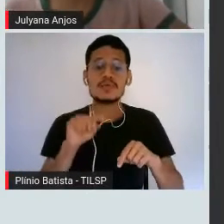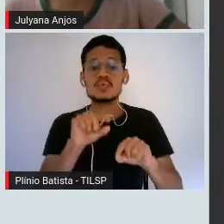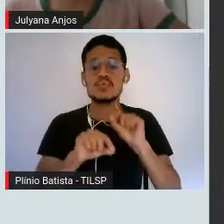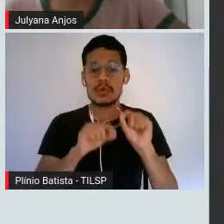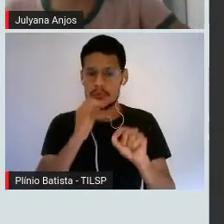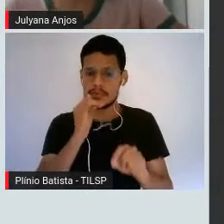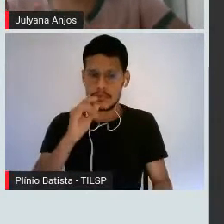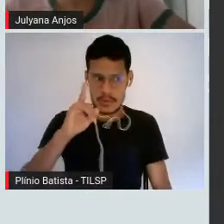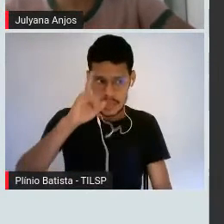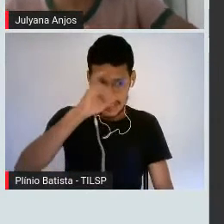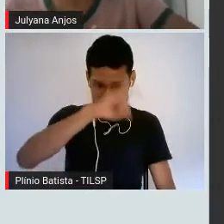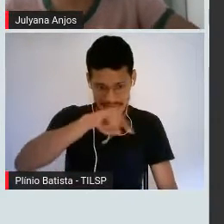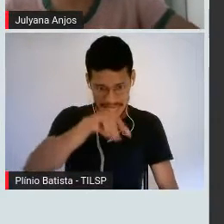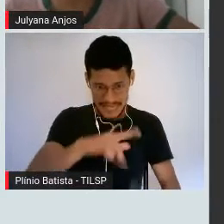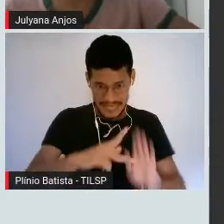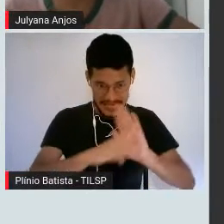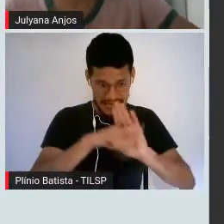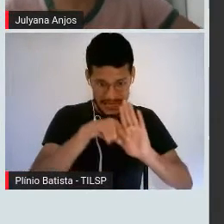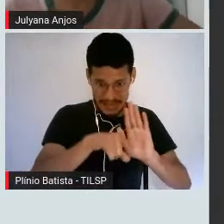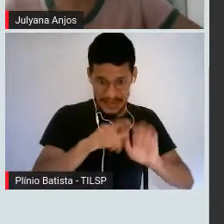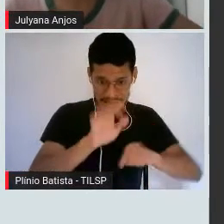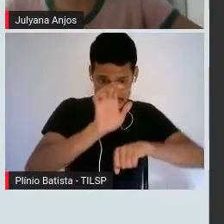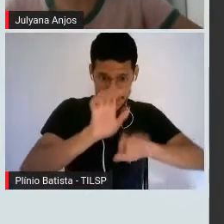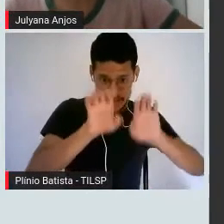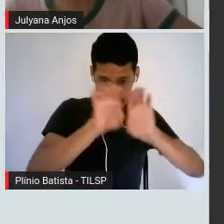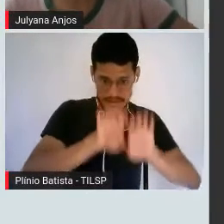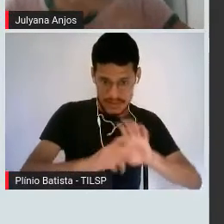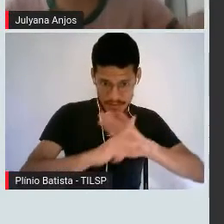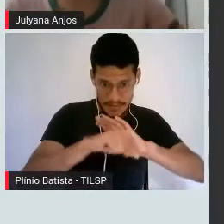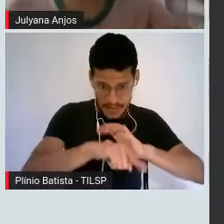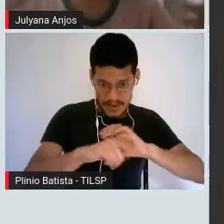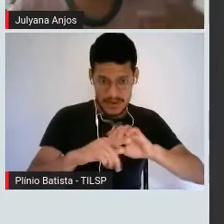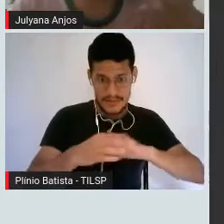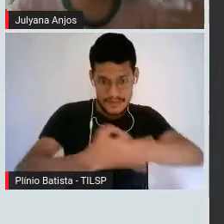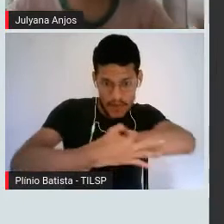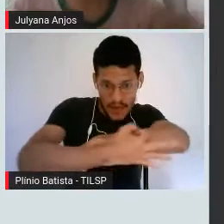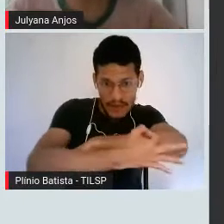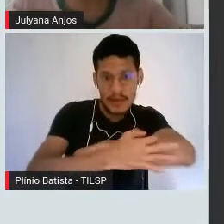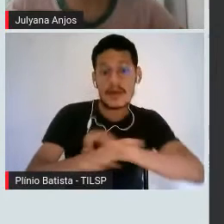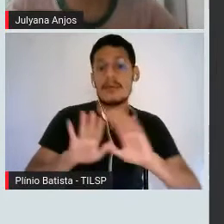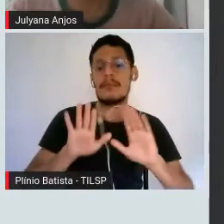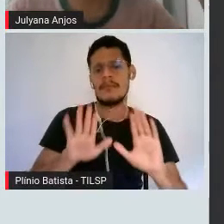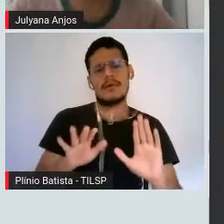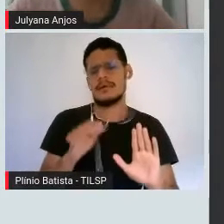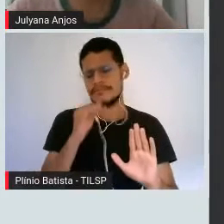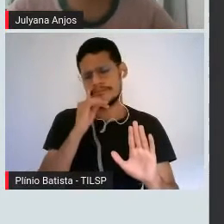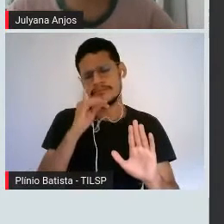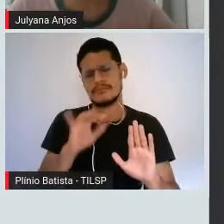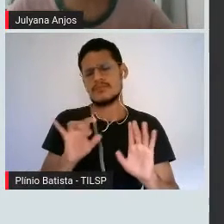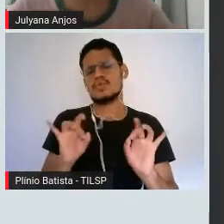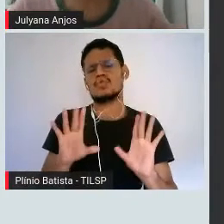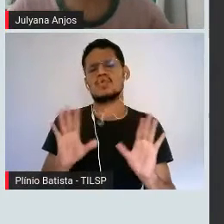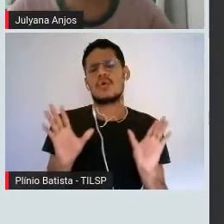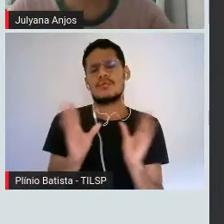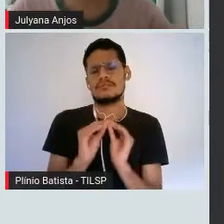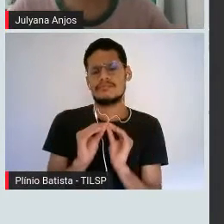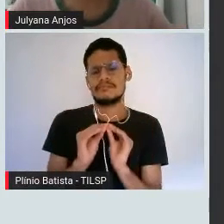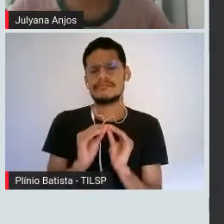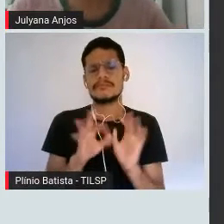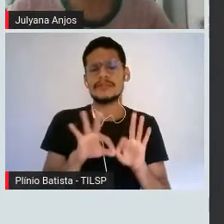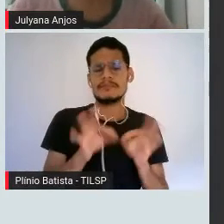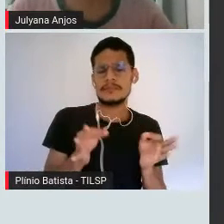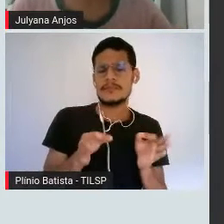da estrutura dessa molécula. Então, é só apenas isso, simplicidade e complexidade da